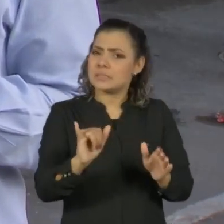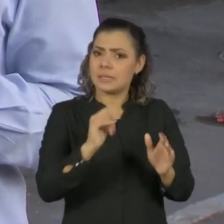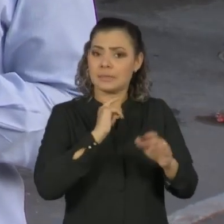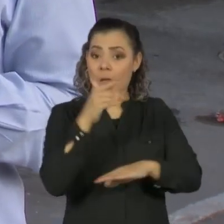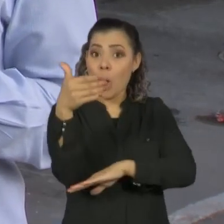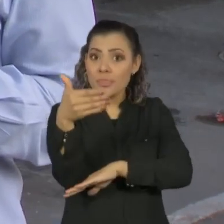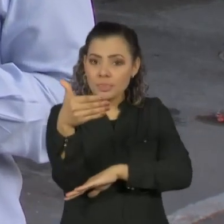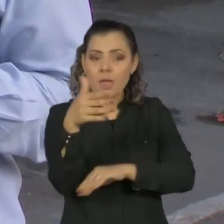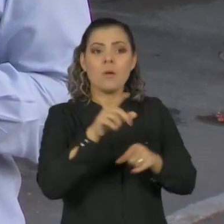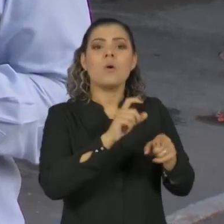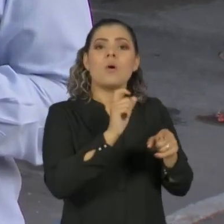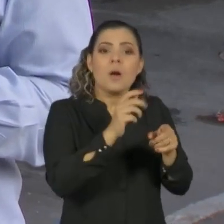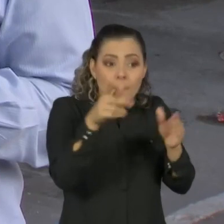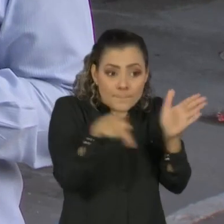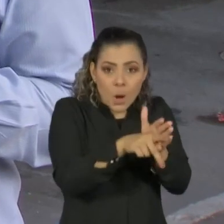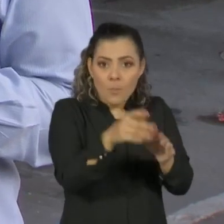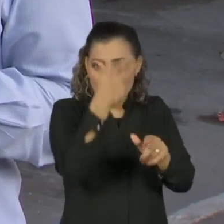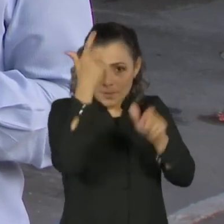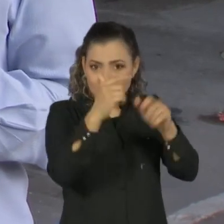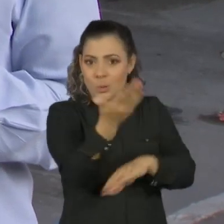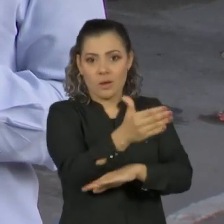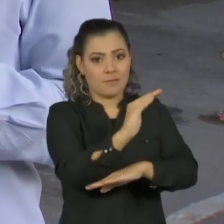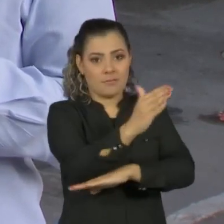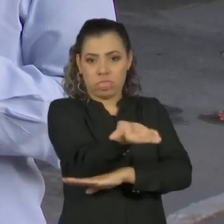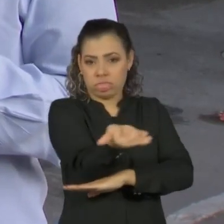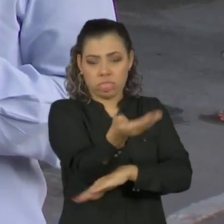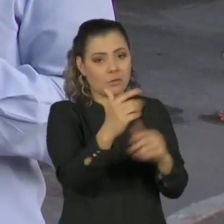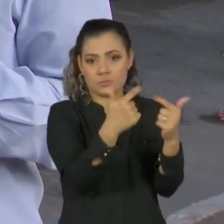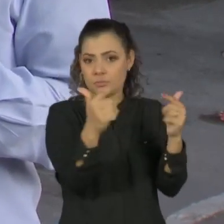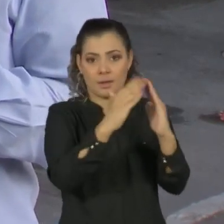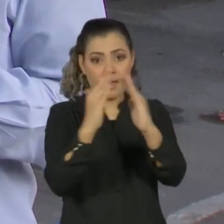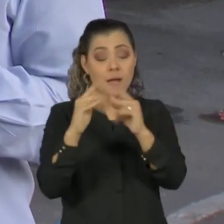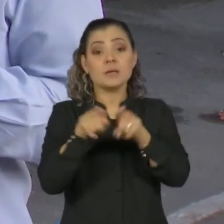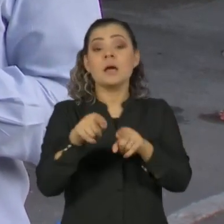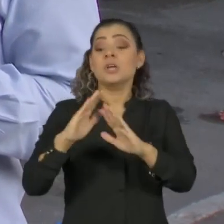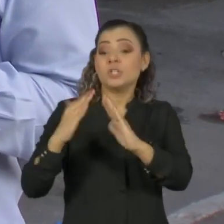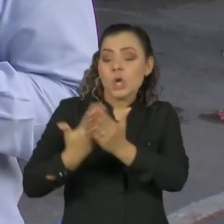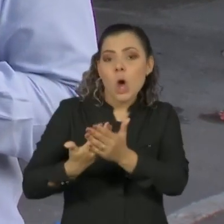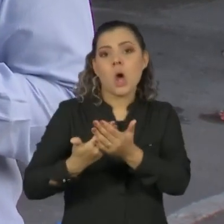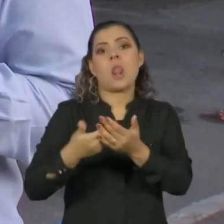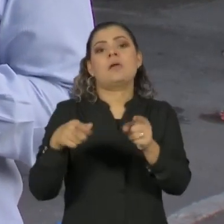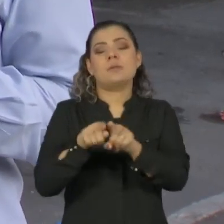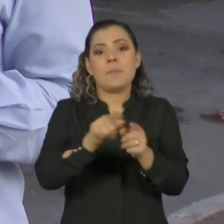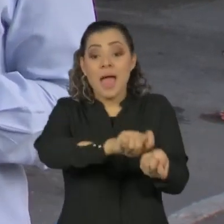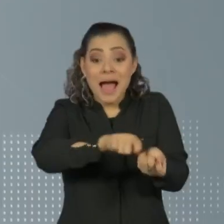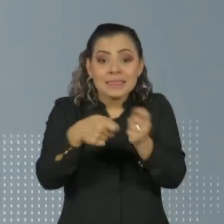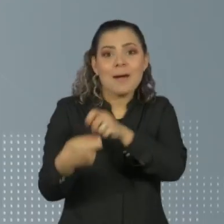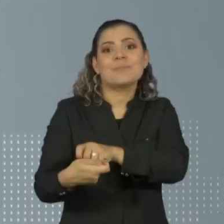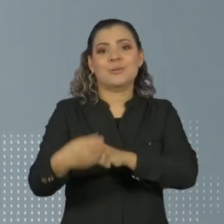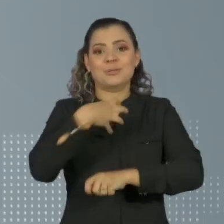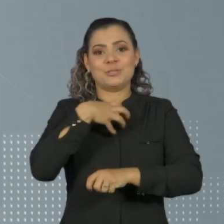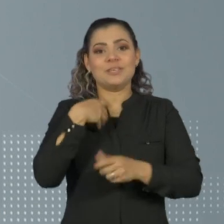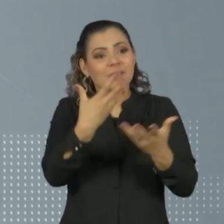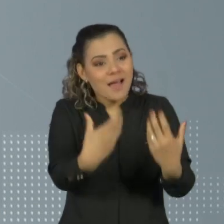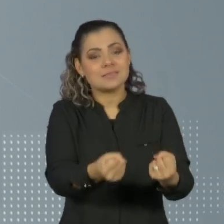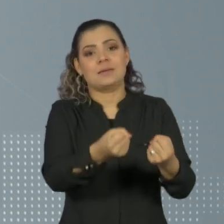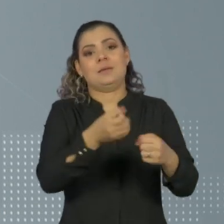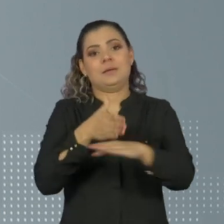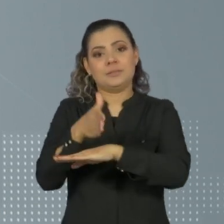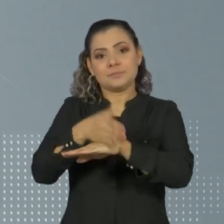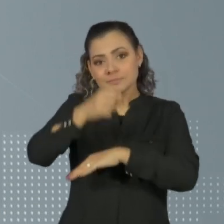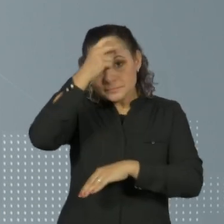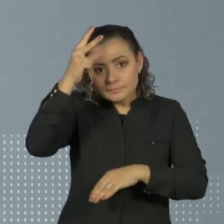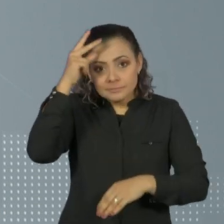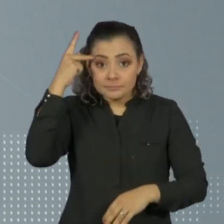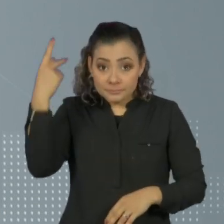existem, outras 8 mil vagas entre quartos de hotéis e escolas municipais para acolher esta população. A prefeitura de São Paulo tem